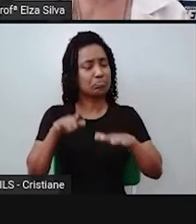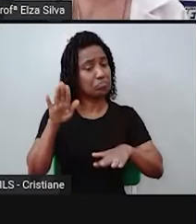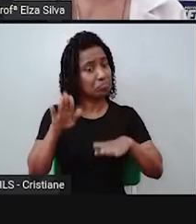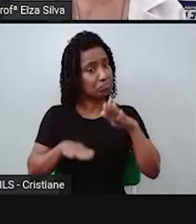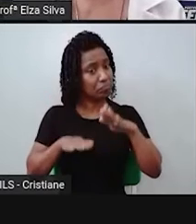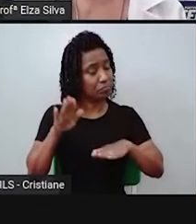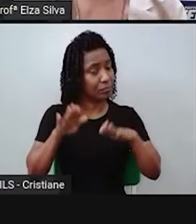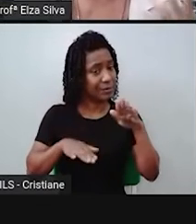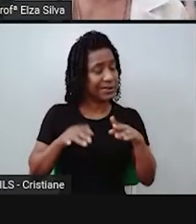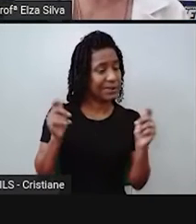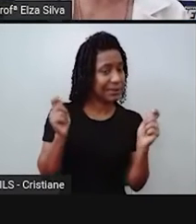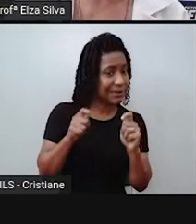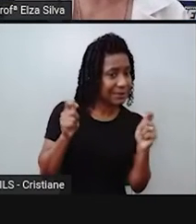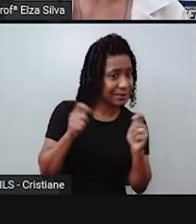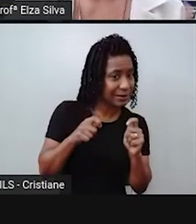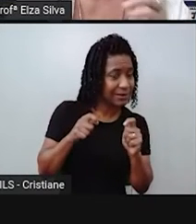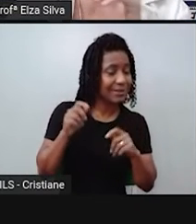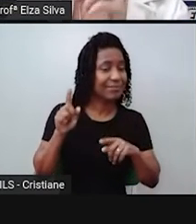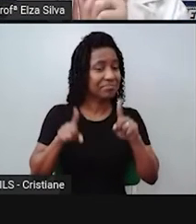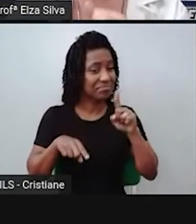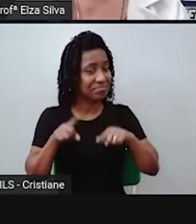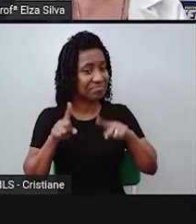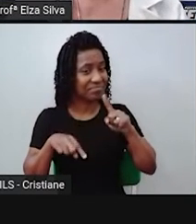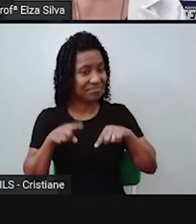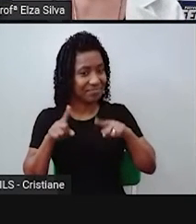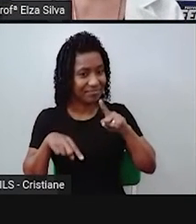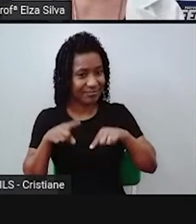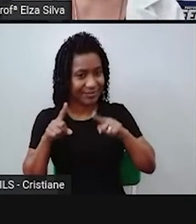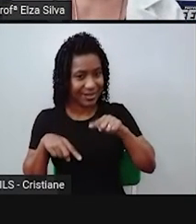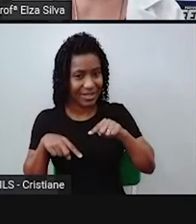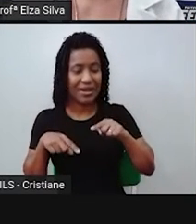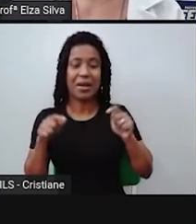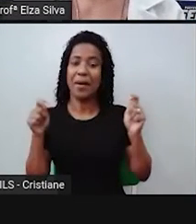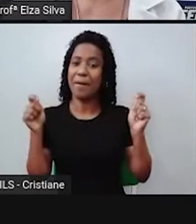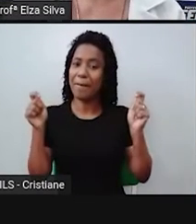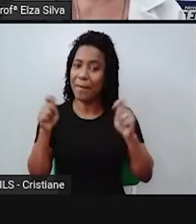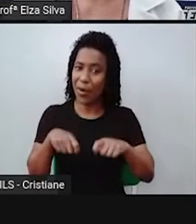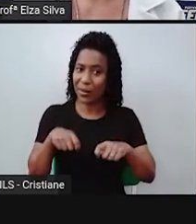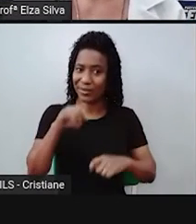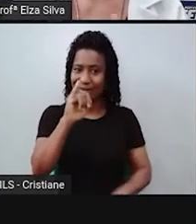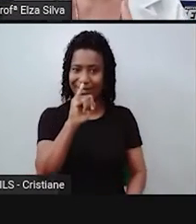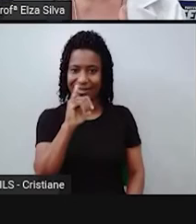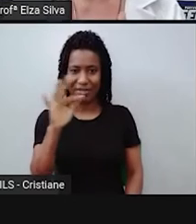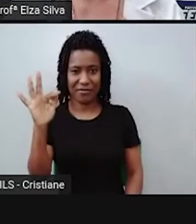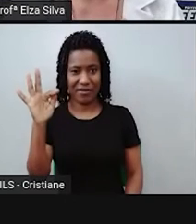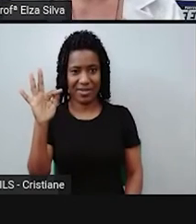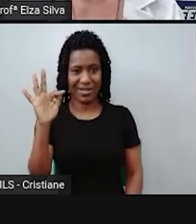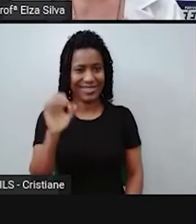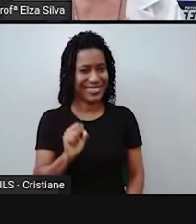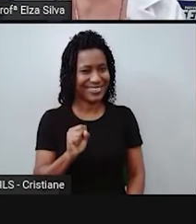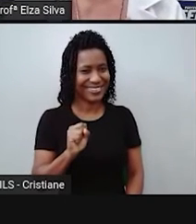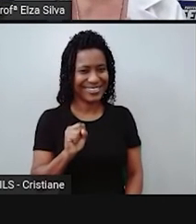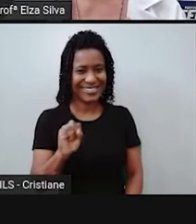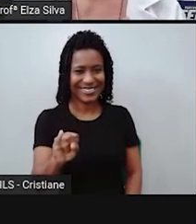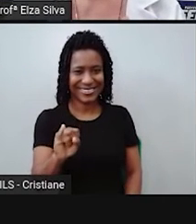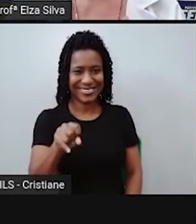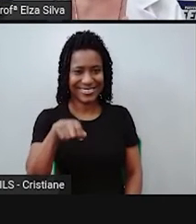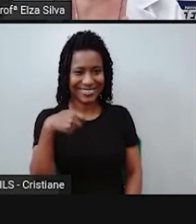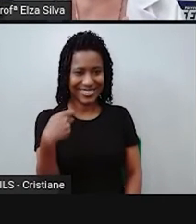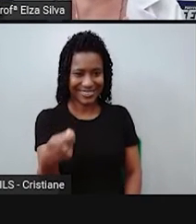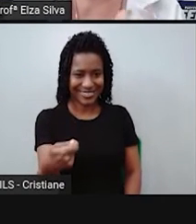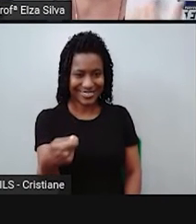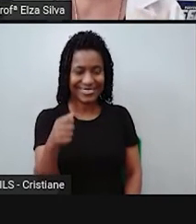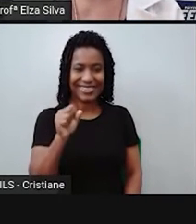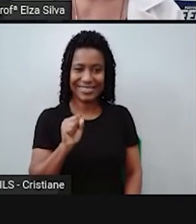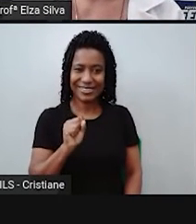possibilidade, uma condição, em inglês, você pode utilizar F, que em nossa língua corresponde à